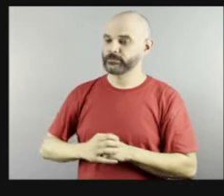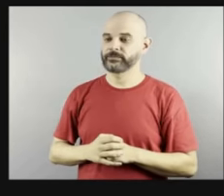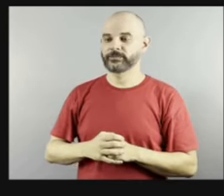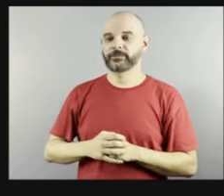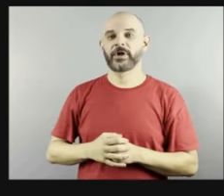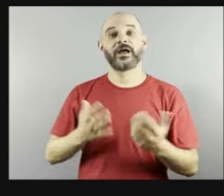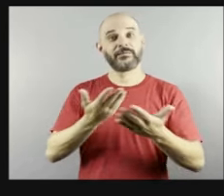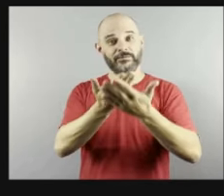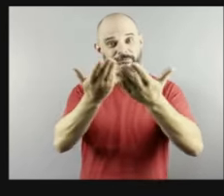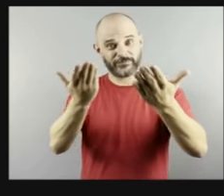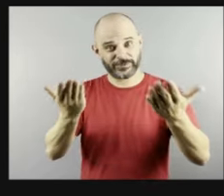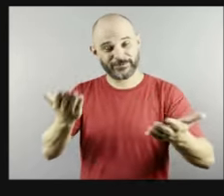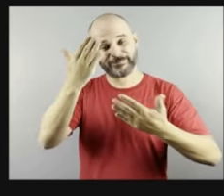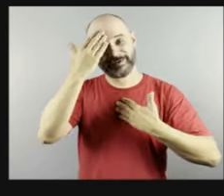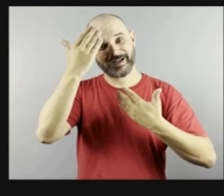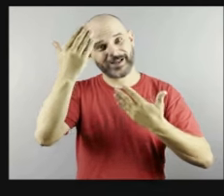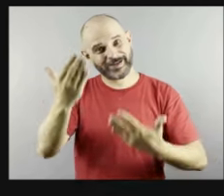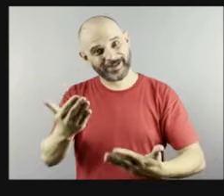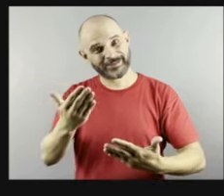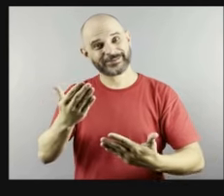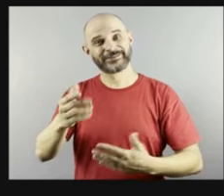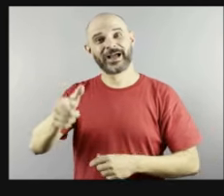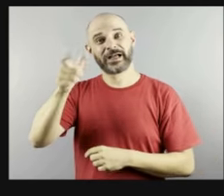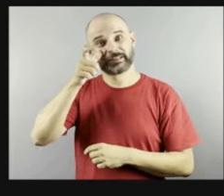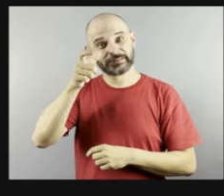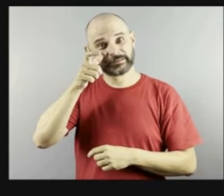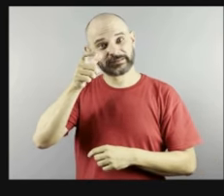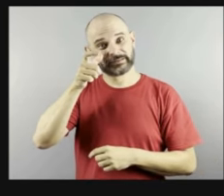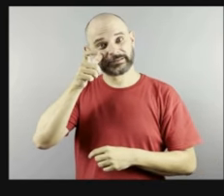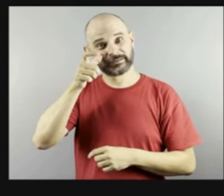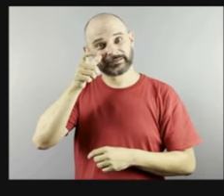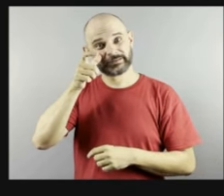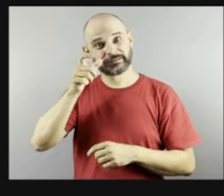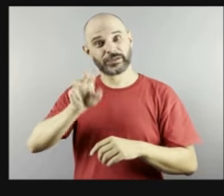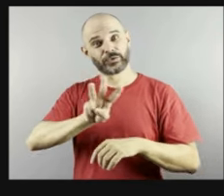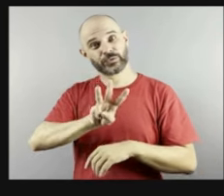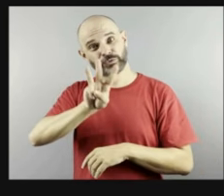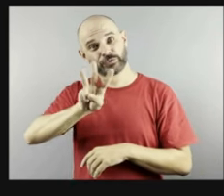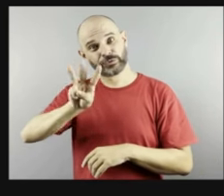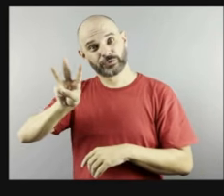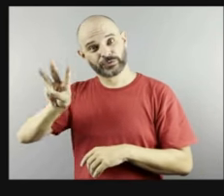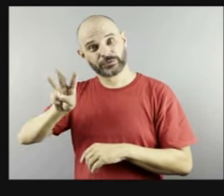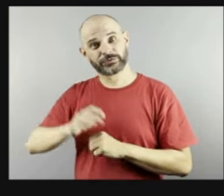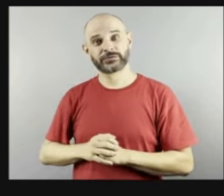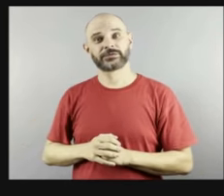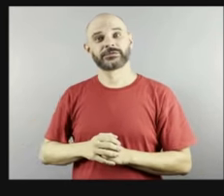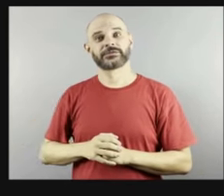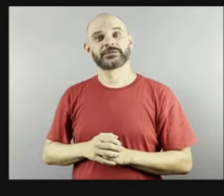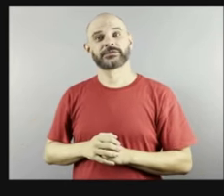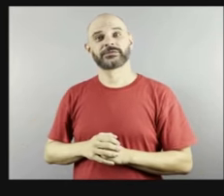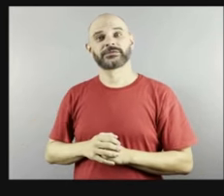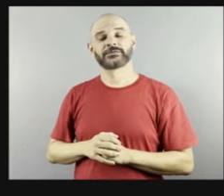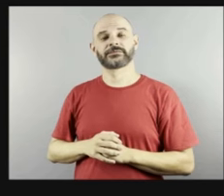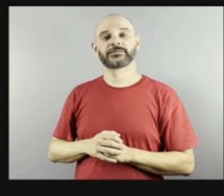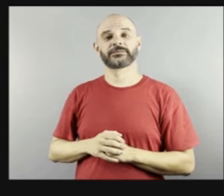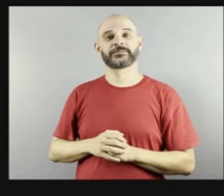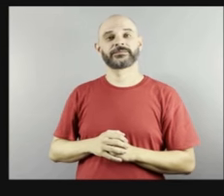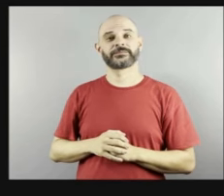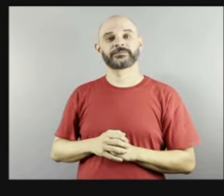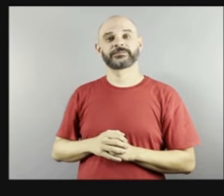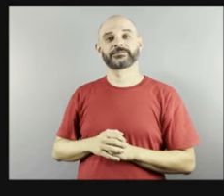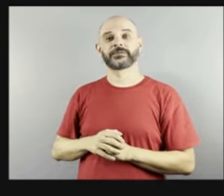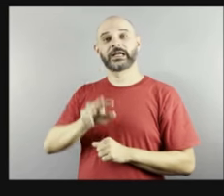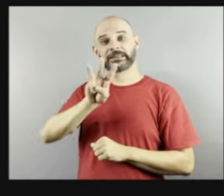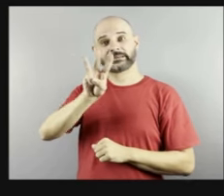atentos então aí no site no site da Tati Pinha Castelli e da Meta Social e nas redes